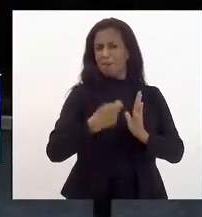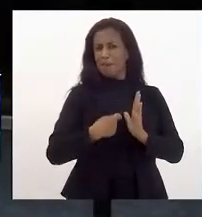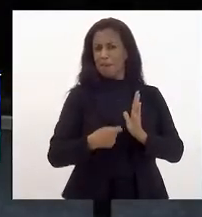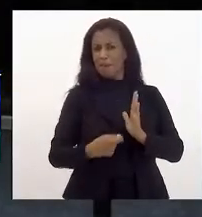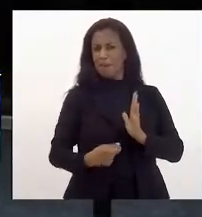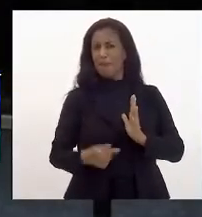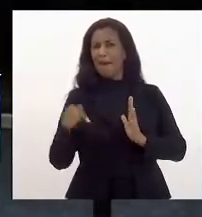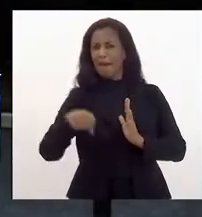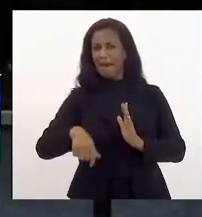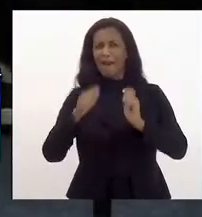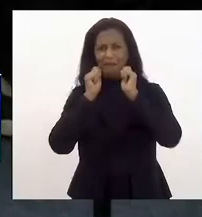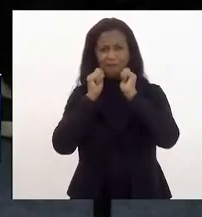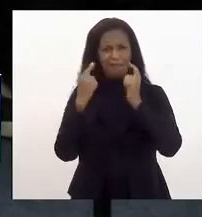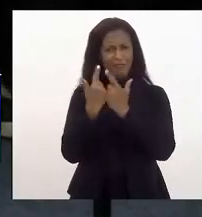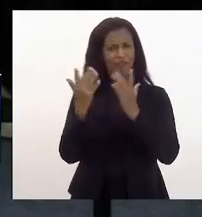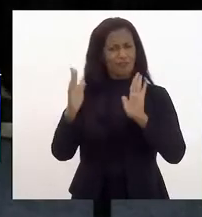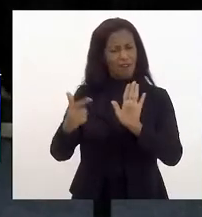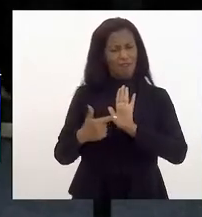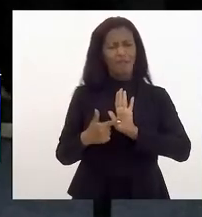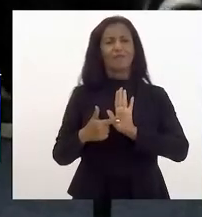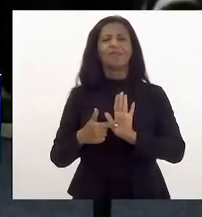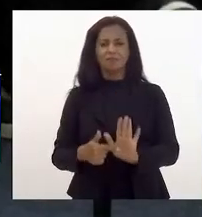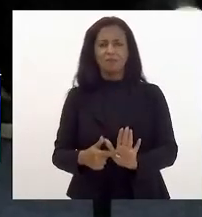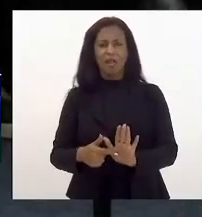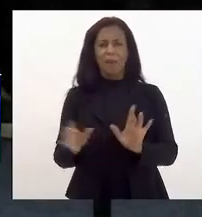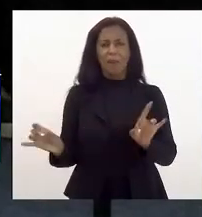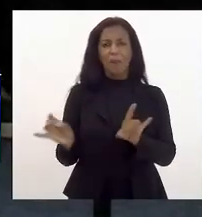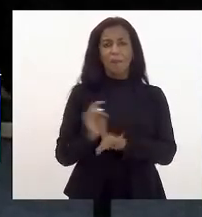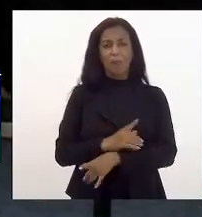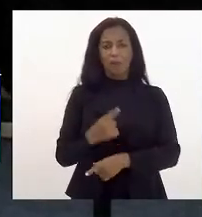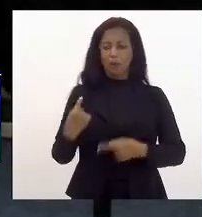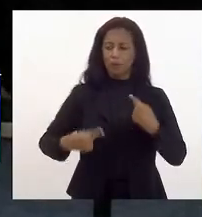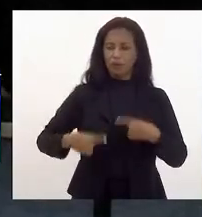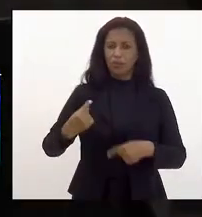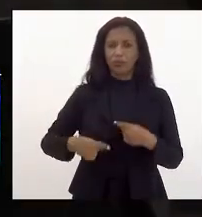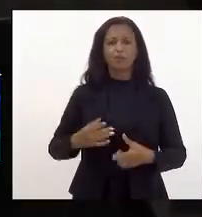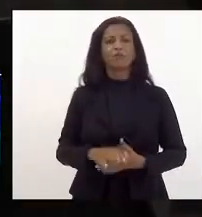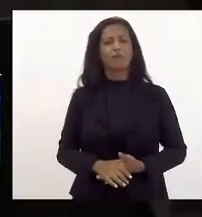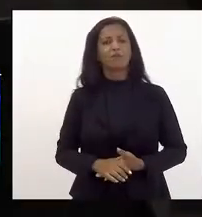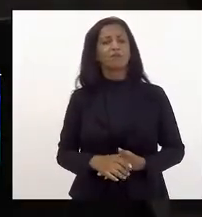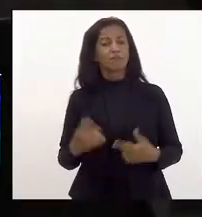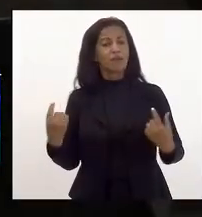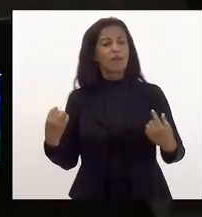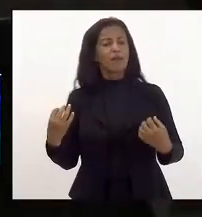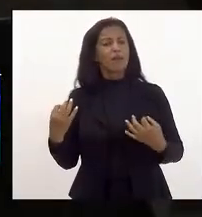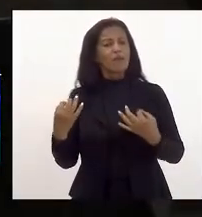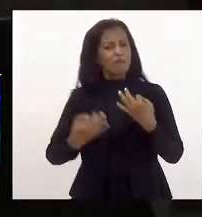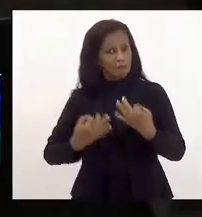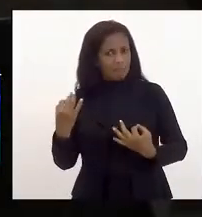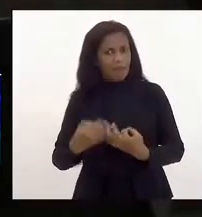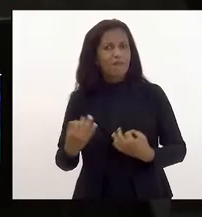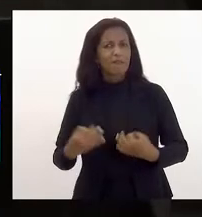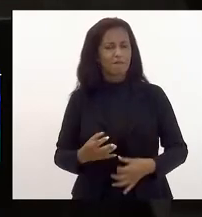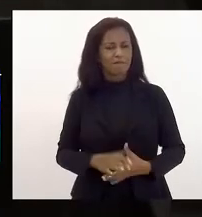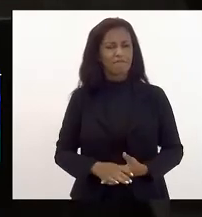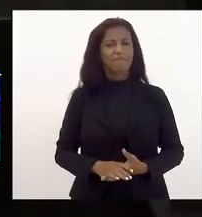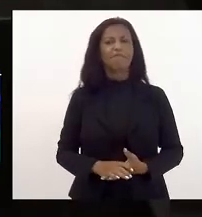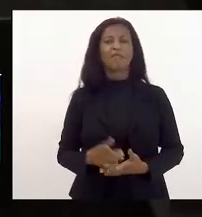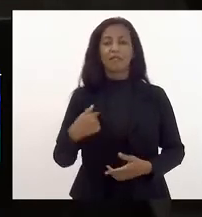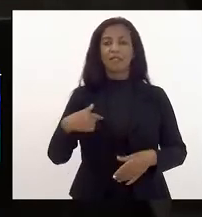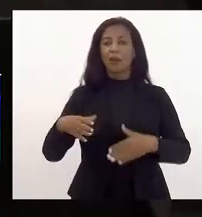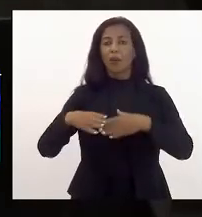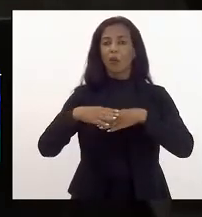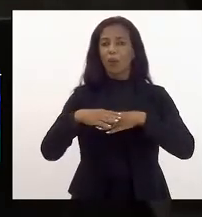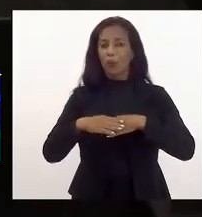casa então essa casa já se mostrou disposta a essa discussão perfeitamente portanto concluo aqui a minha manifestação e saudando